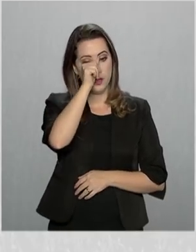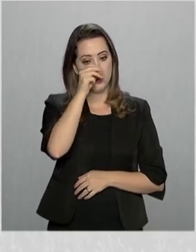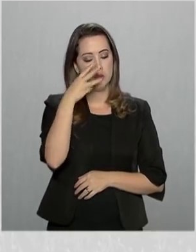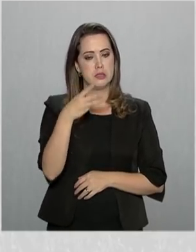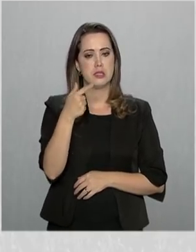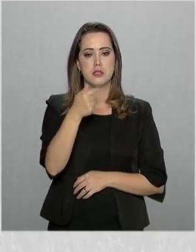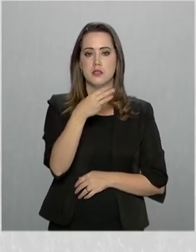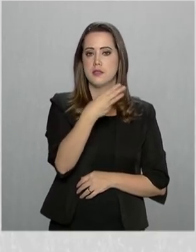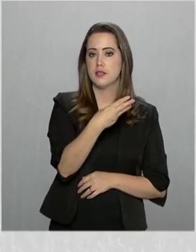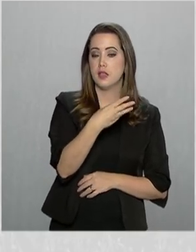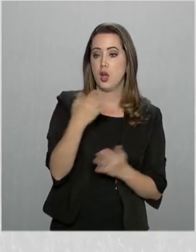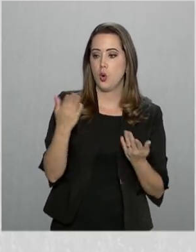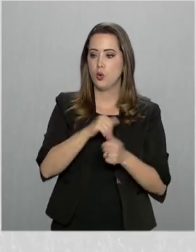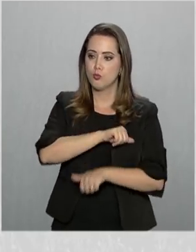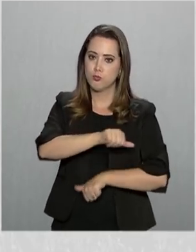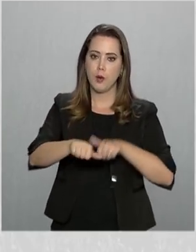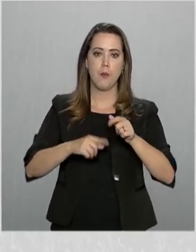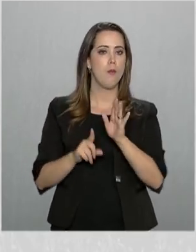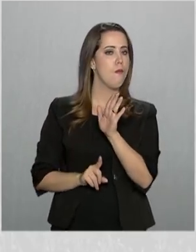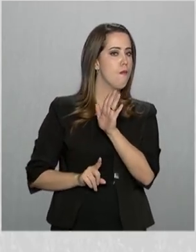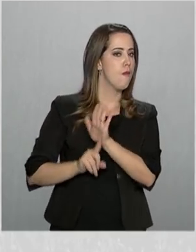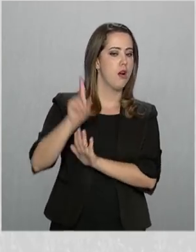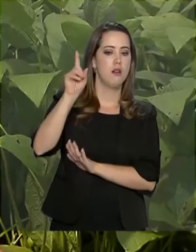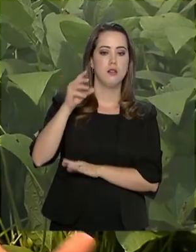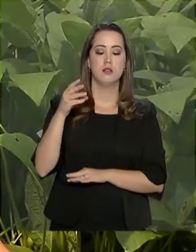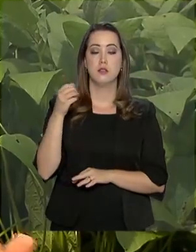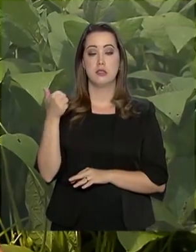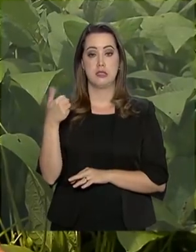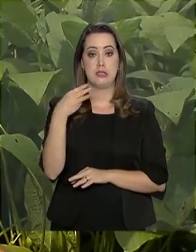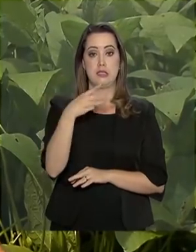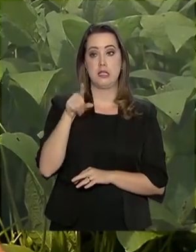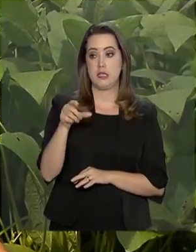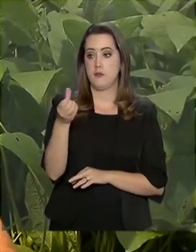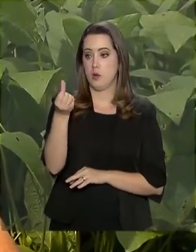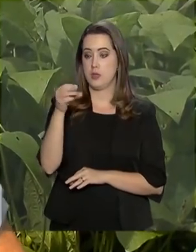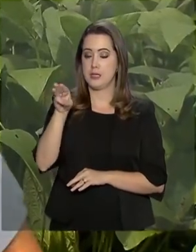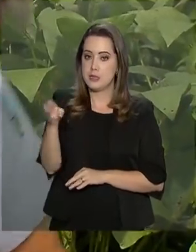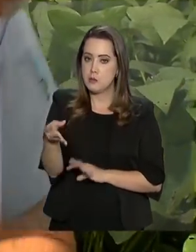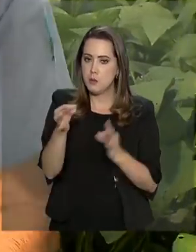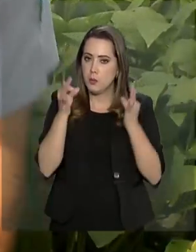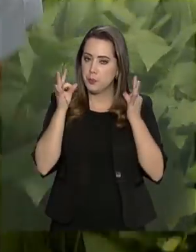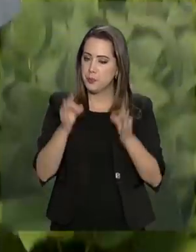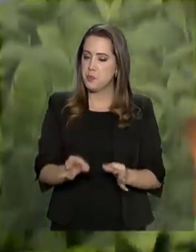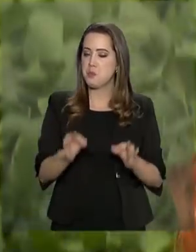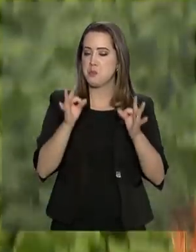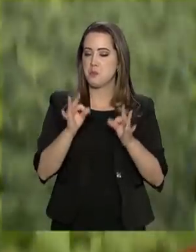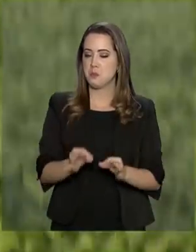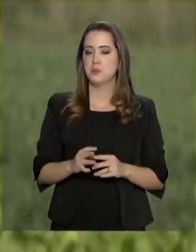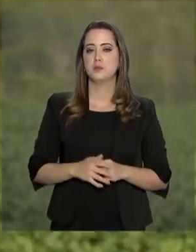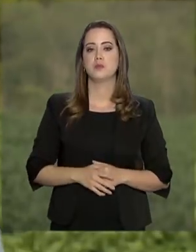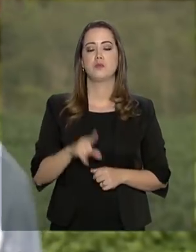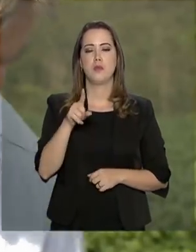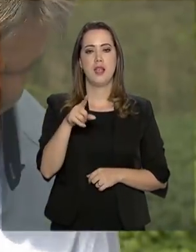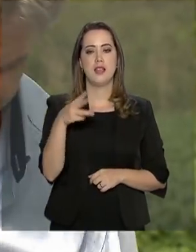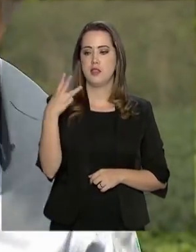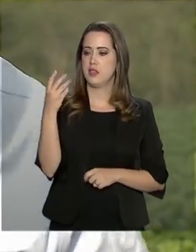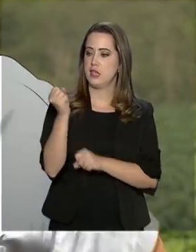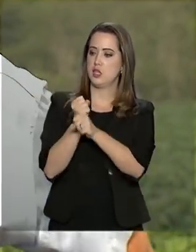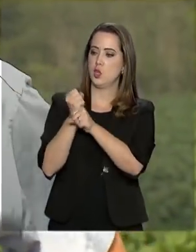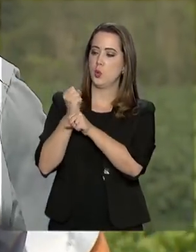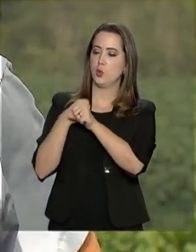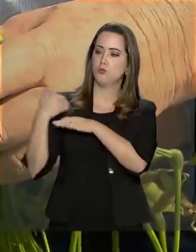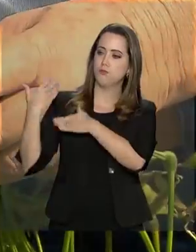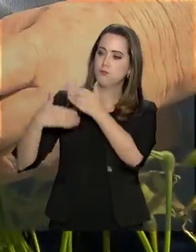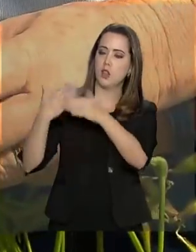para 13,6 milhões de toneladas. Há 38 anos, Cláudio veio do sul do país com destino ao